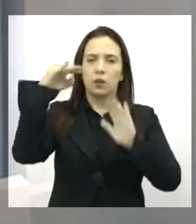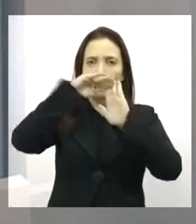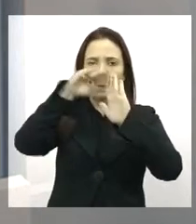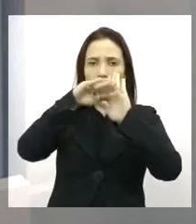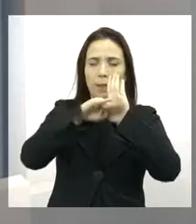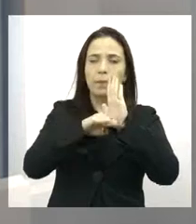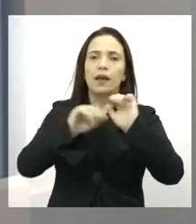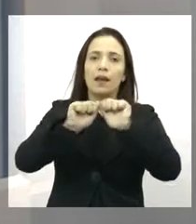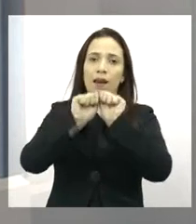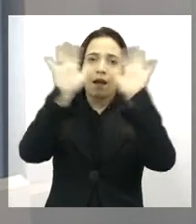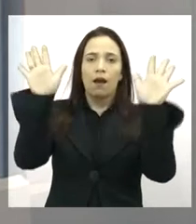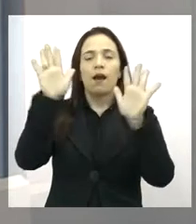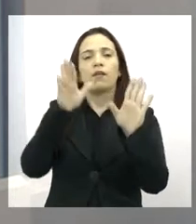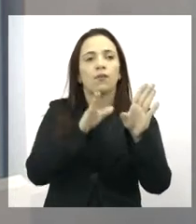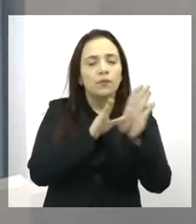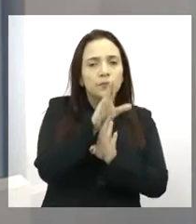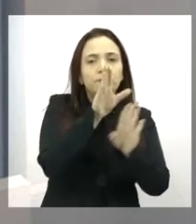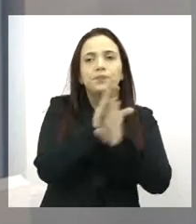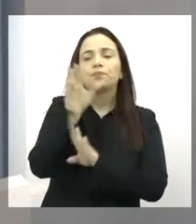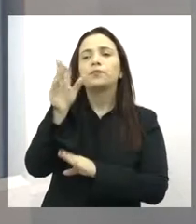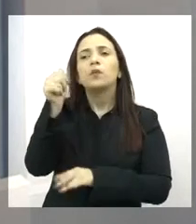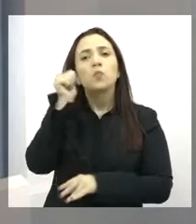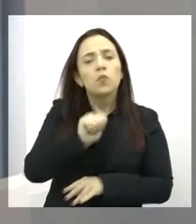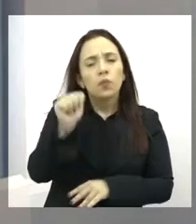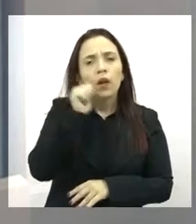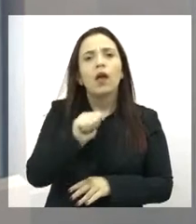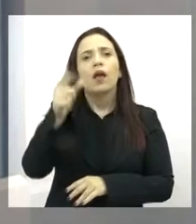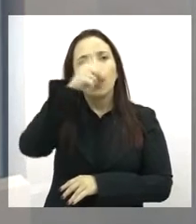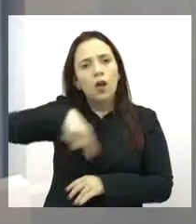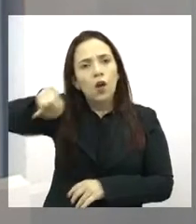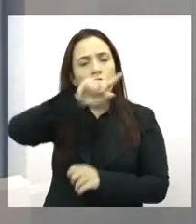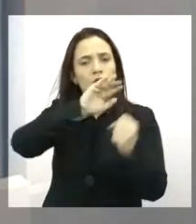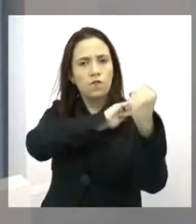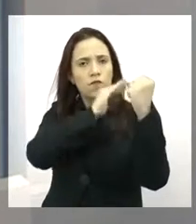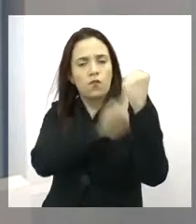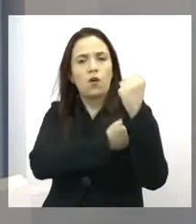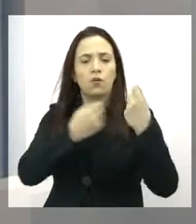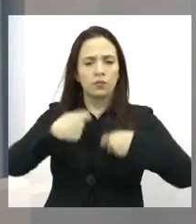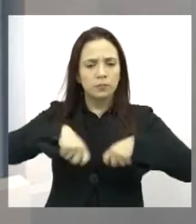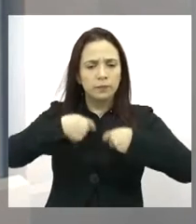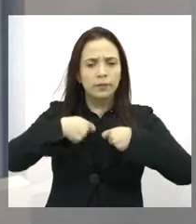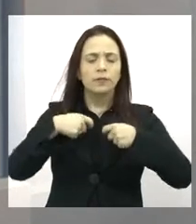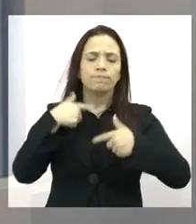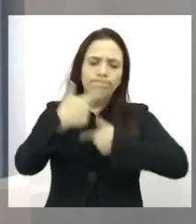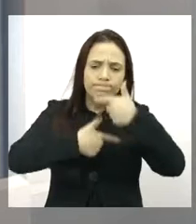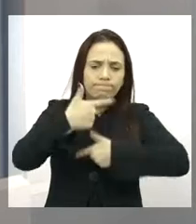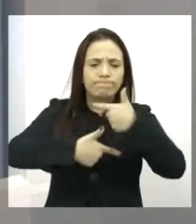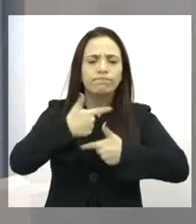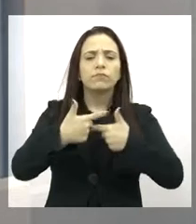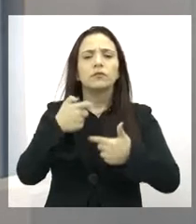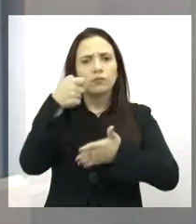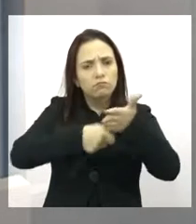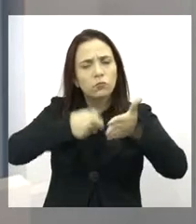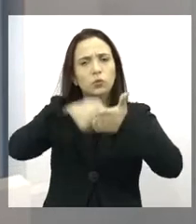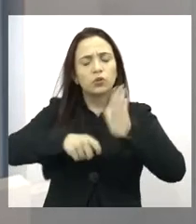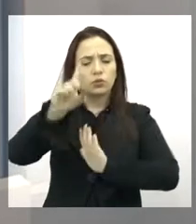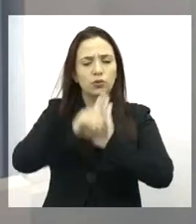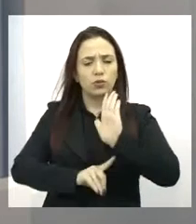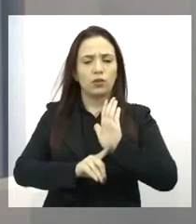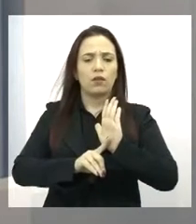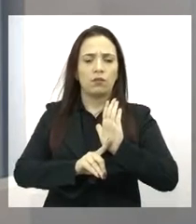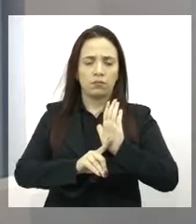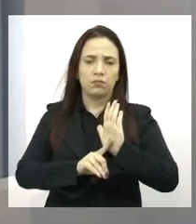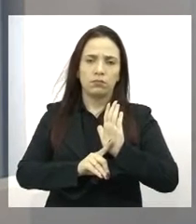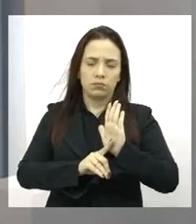esclarecimentos, orientar as mulheres, fortalecê-las para que elas possam exigir seus direitos nesse